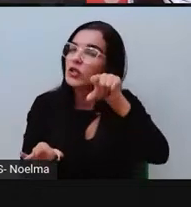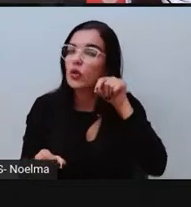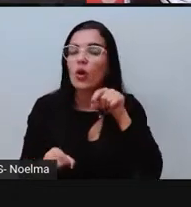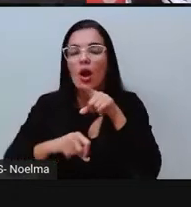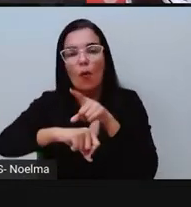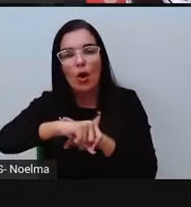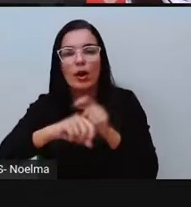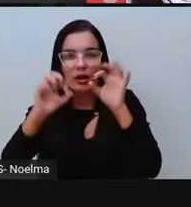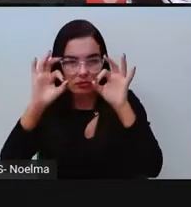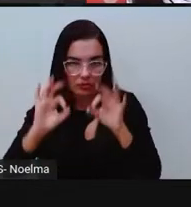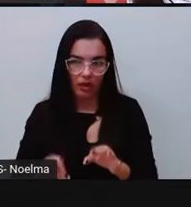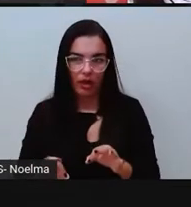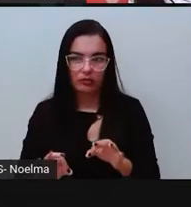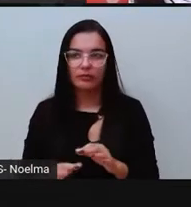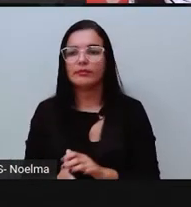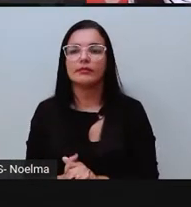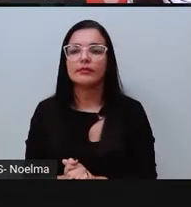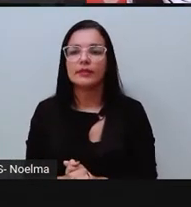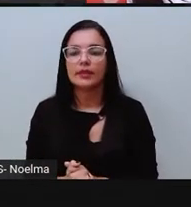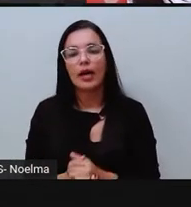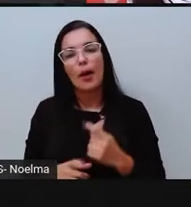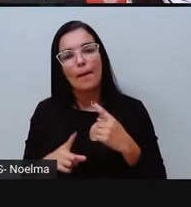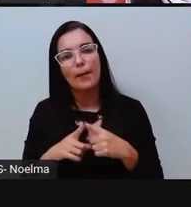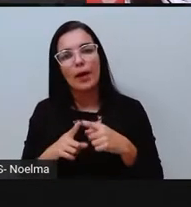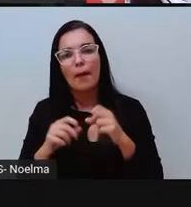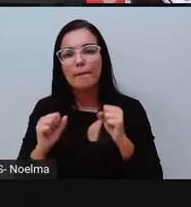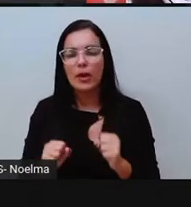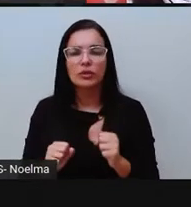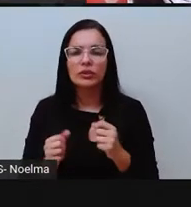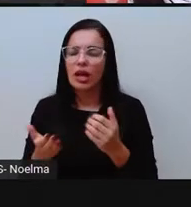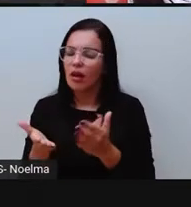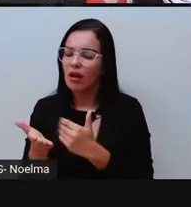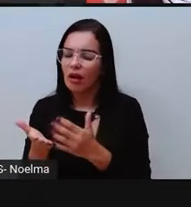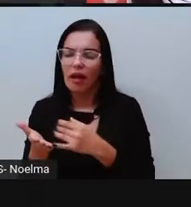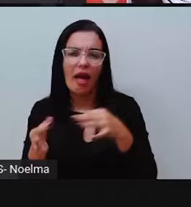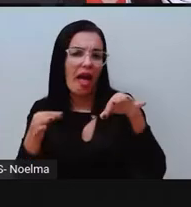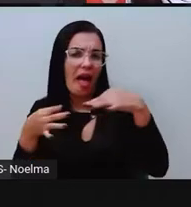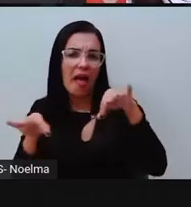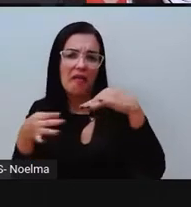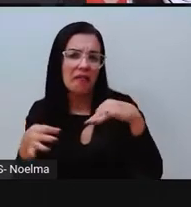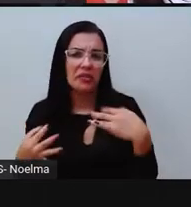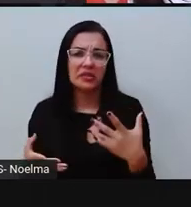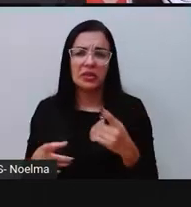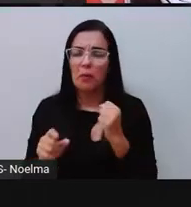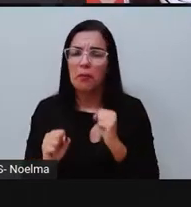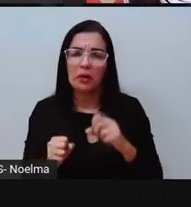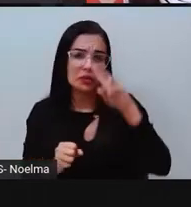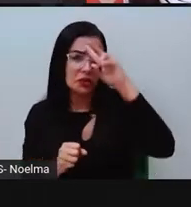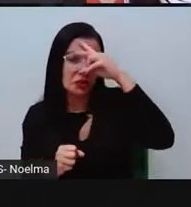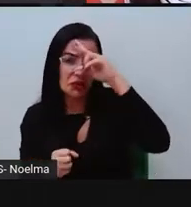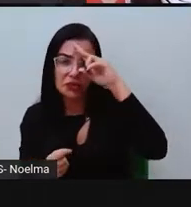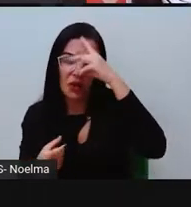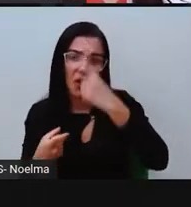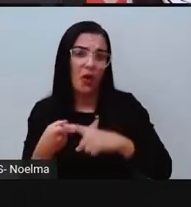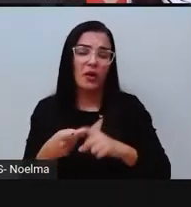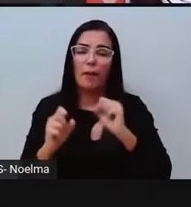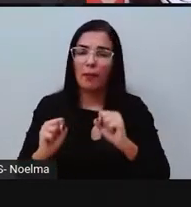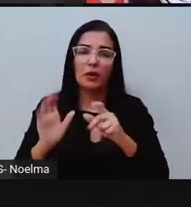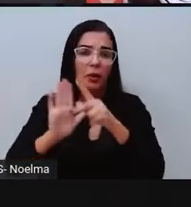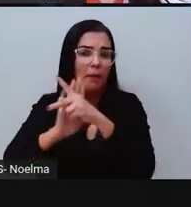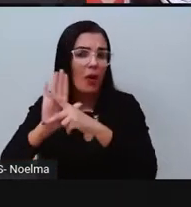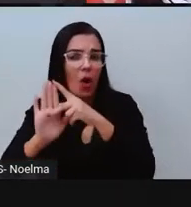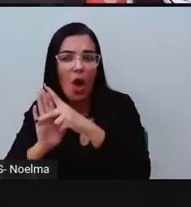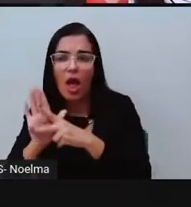realizem essa leitura. Uma leitura que pode ser de um gibi, que pode ser de um próprio conto de fada, que pode ser de um poema, né?